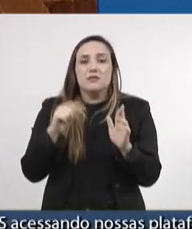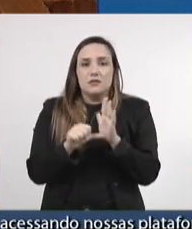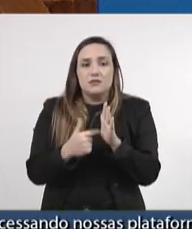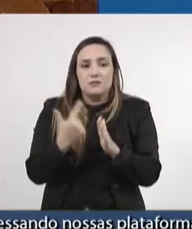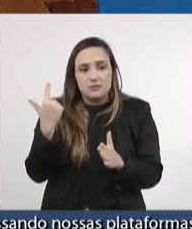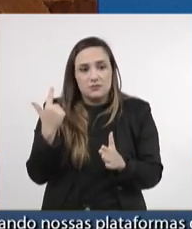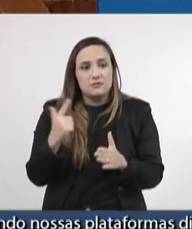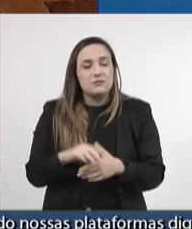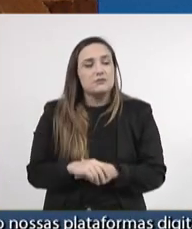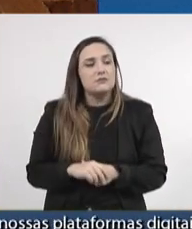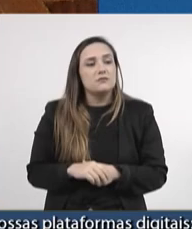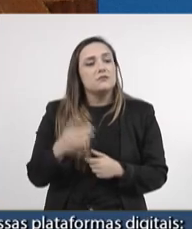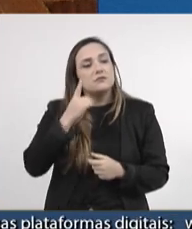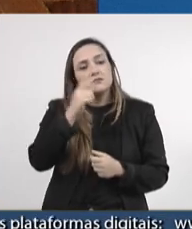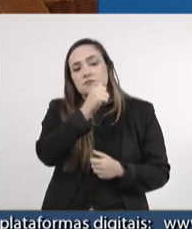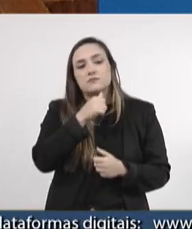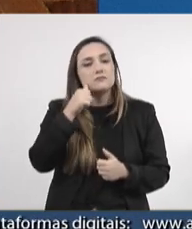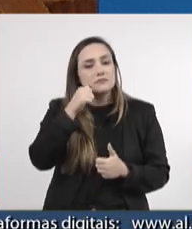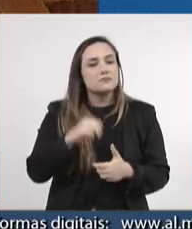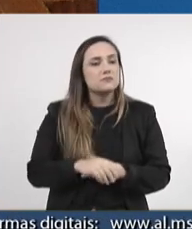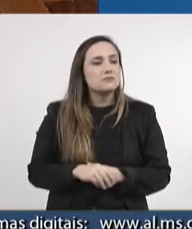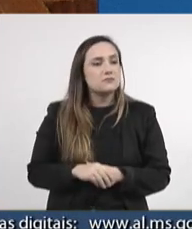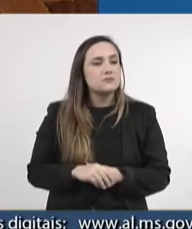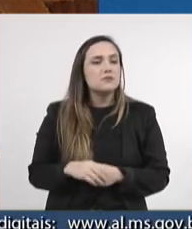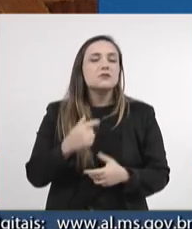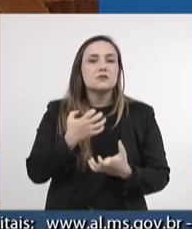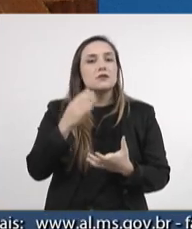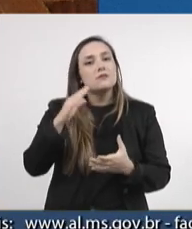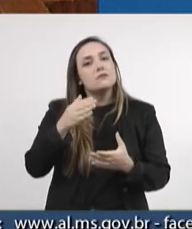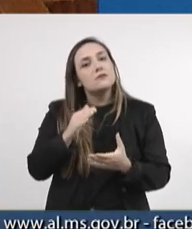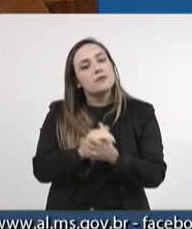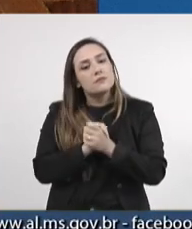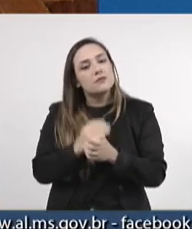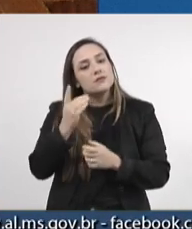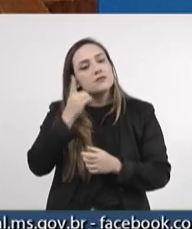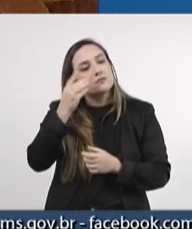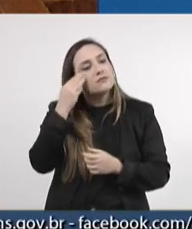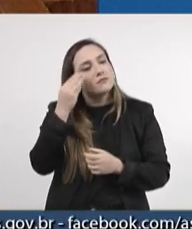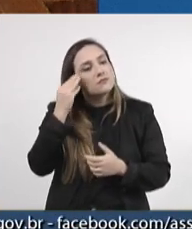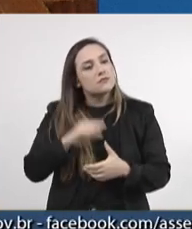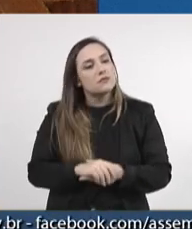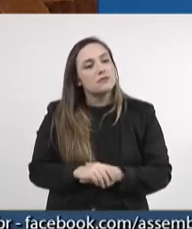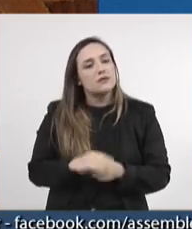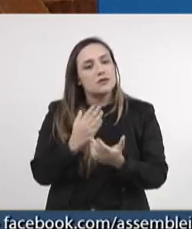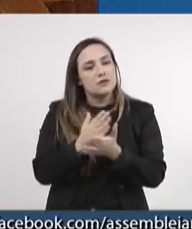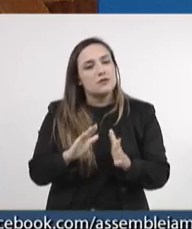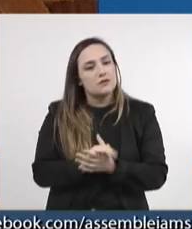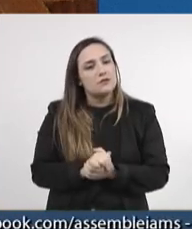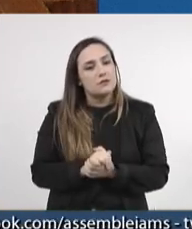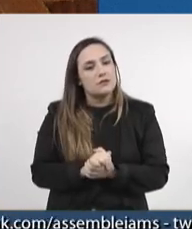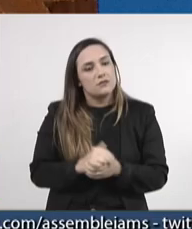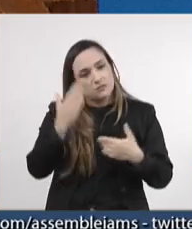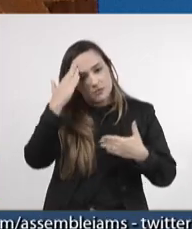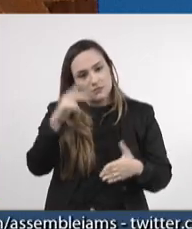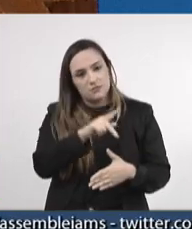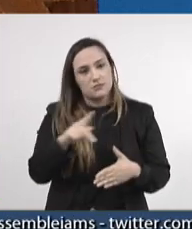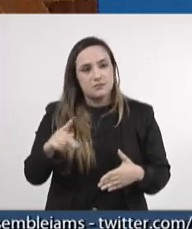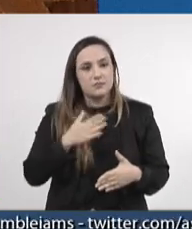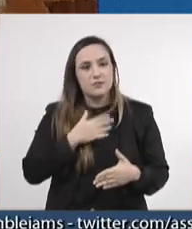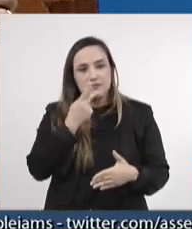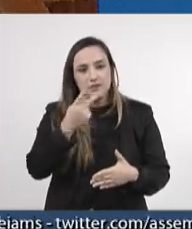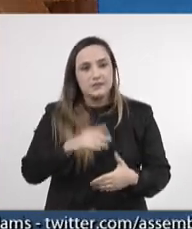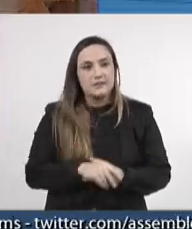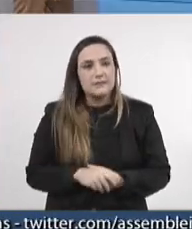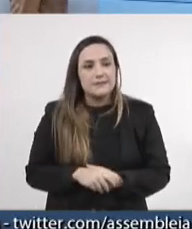votação, deputado Vaz, deputada Mara, a quem quero parabenizar, derrubar. Obrigado, presidente. Era a minha